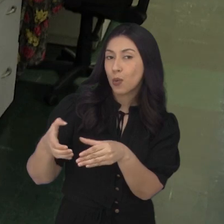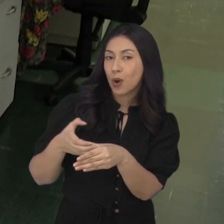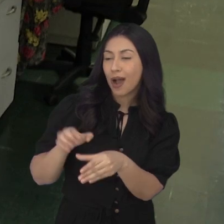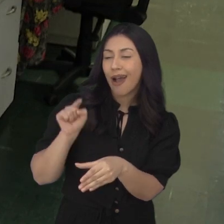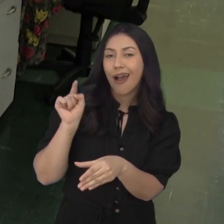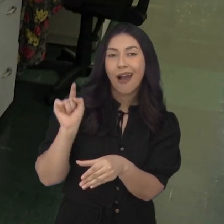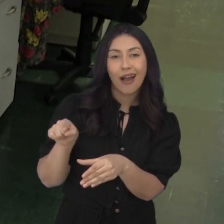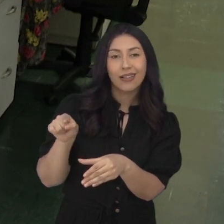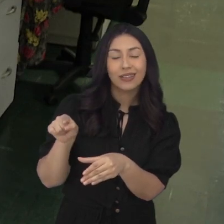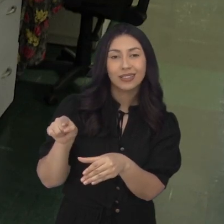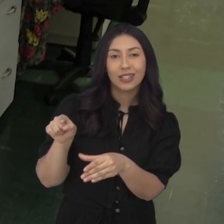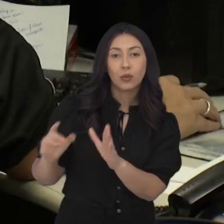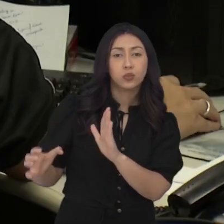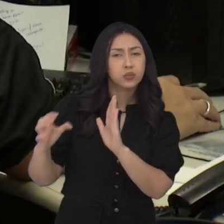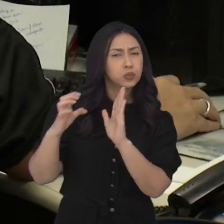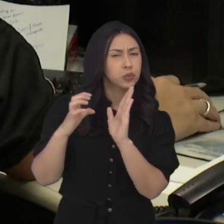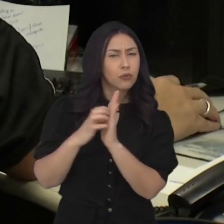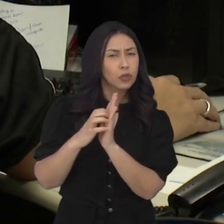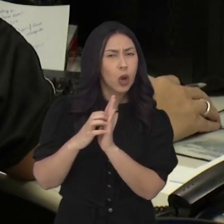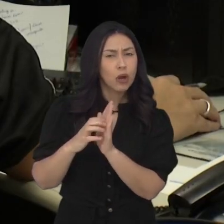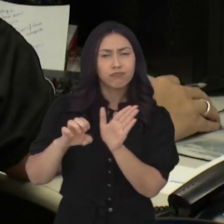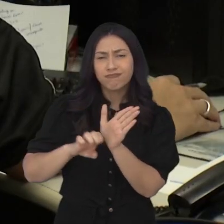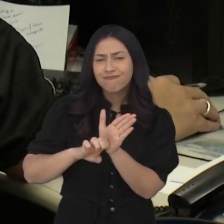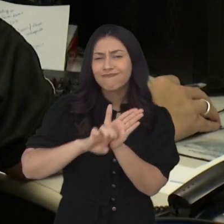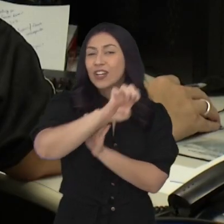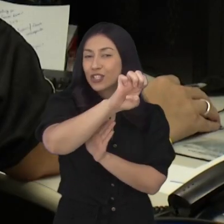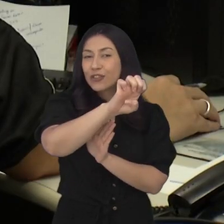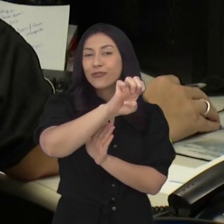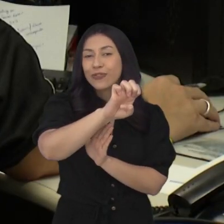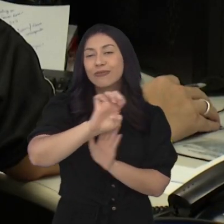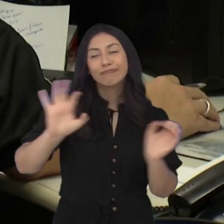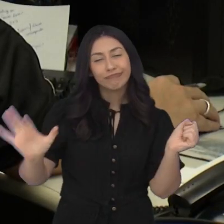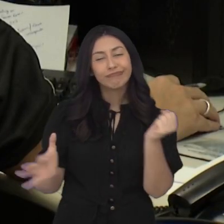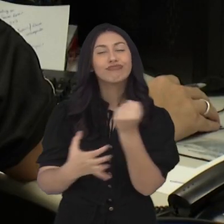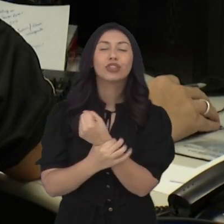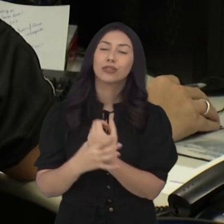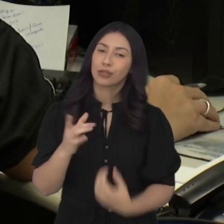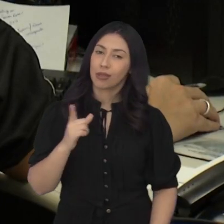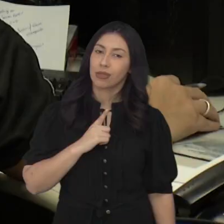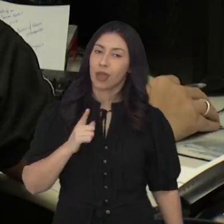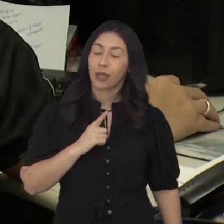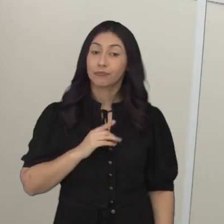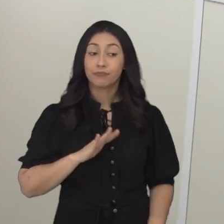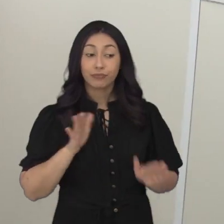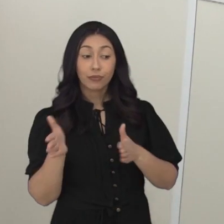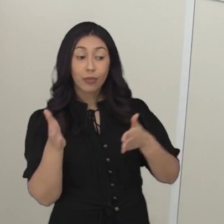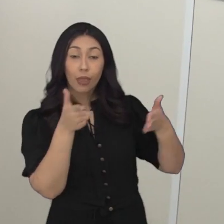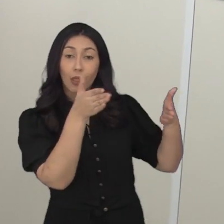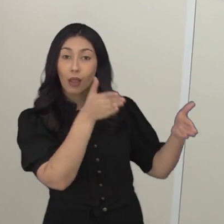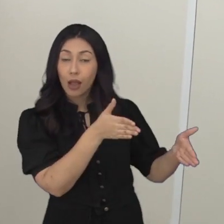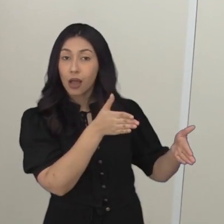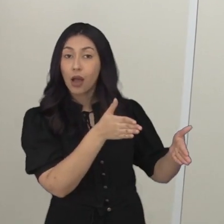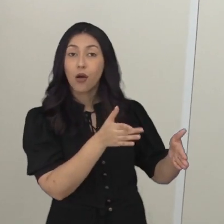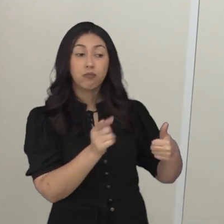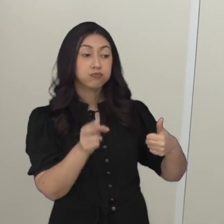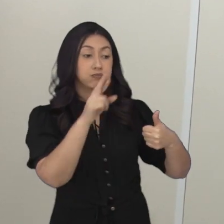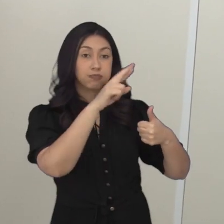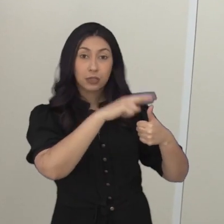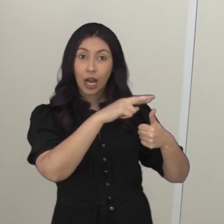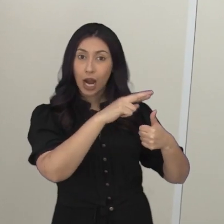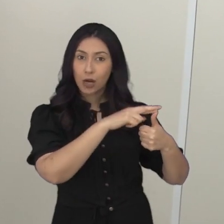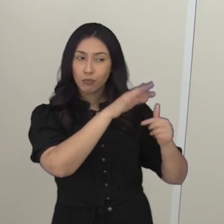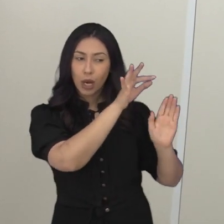via concurso é considerado um servidor efetivo com direito à estabilidade. Já aqueles que ocupam